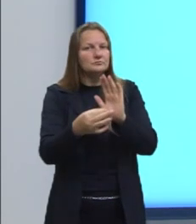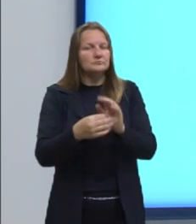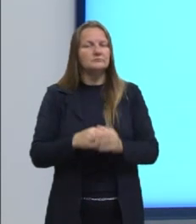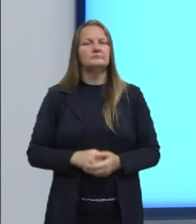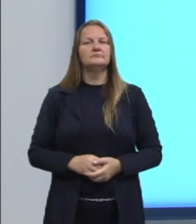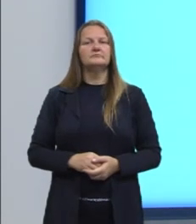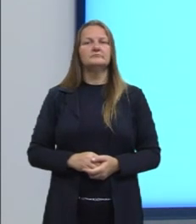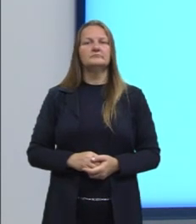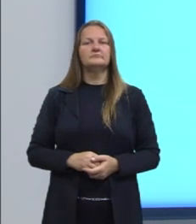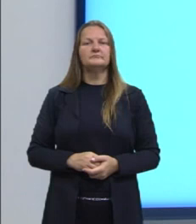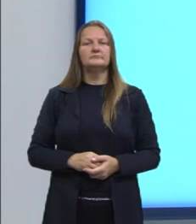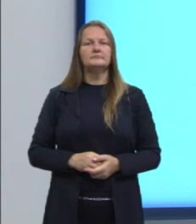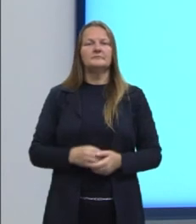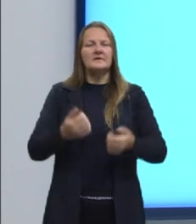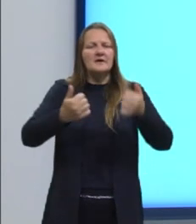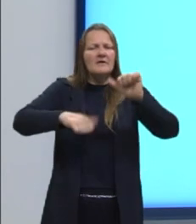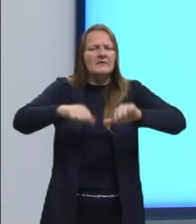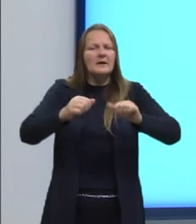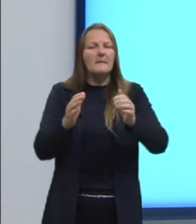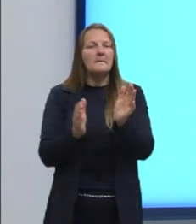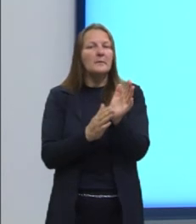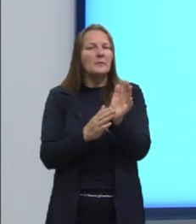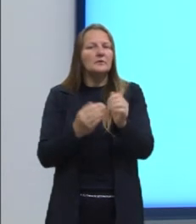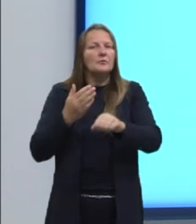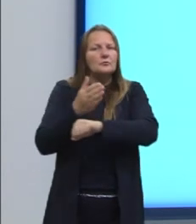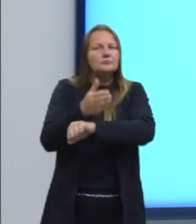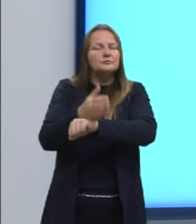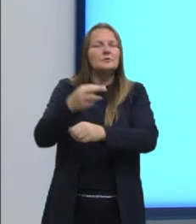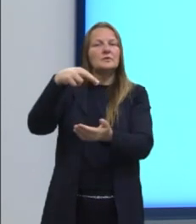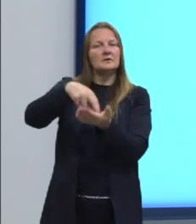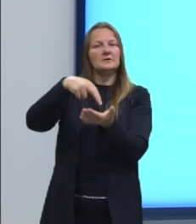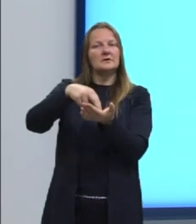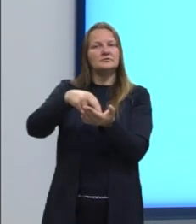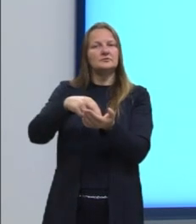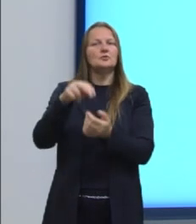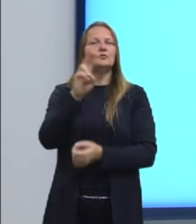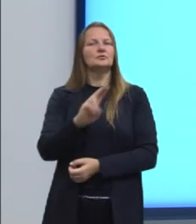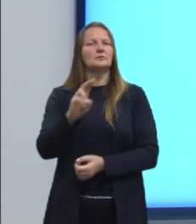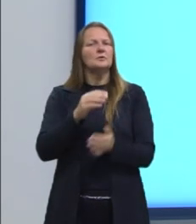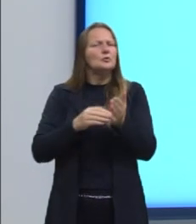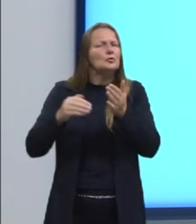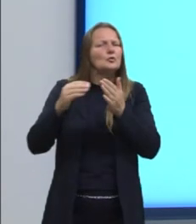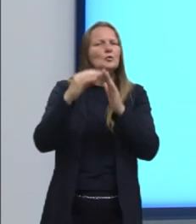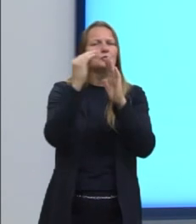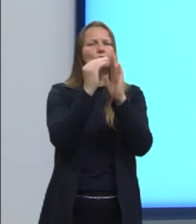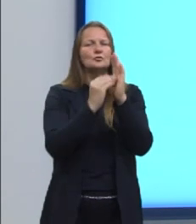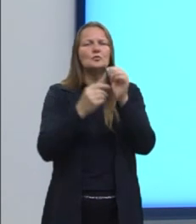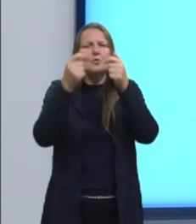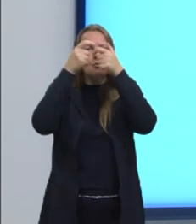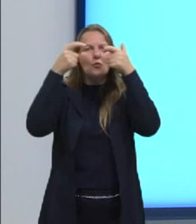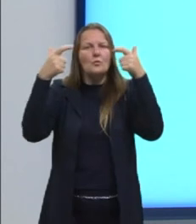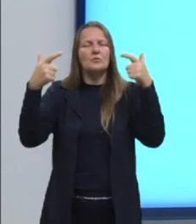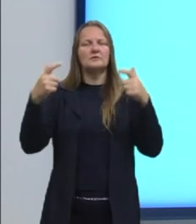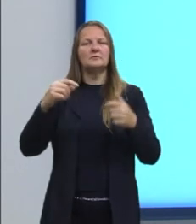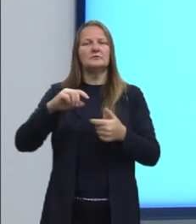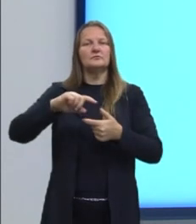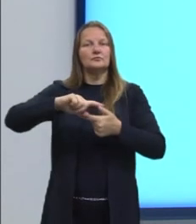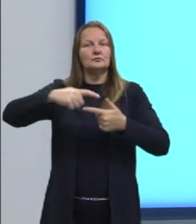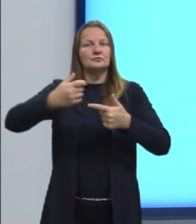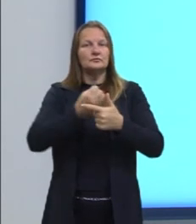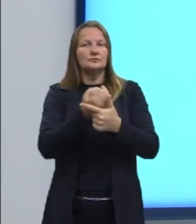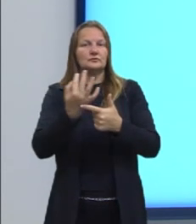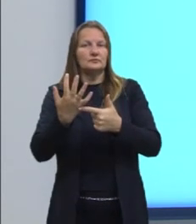e avaliar as propostas de intervenção na realidade, utilizando todos esses conhecimentos algébricos.